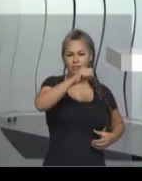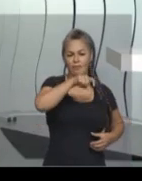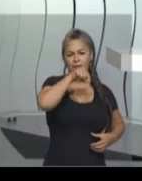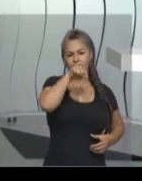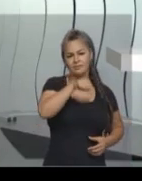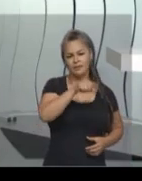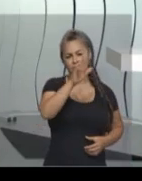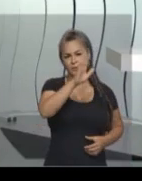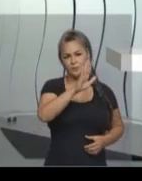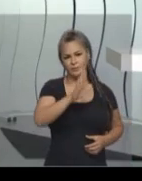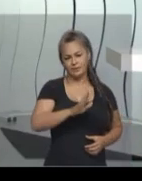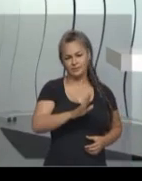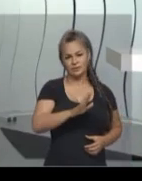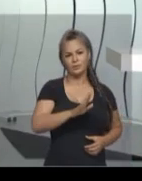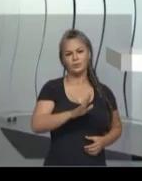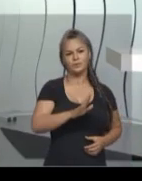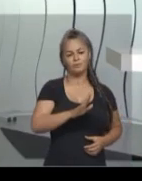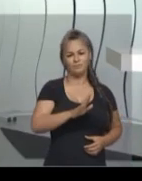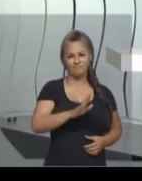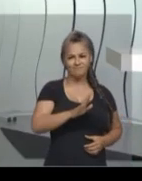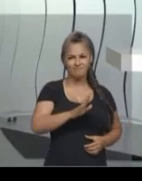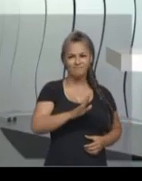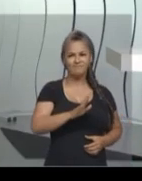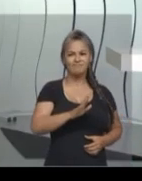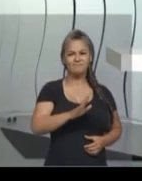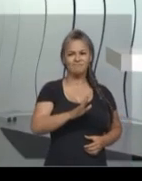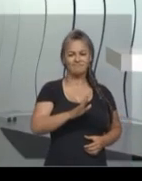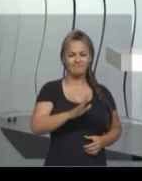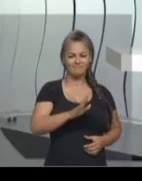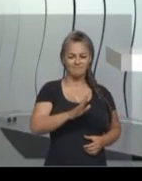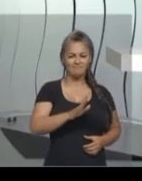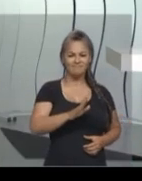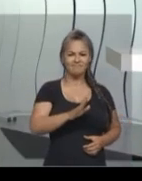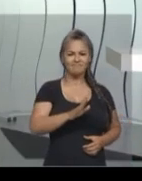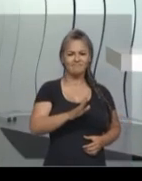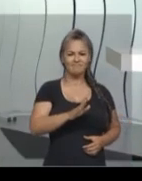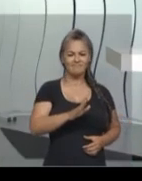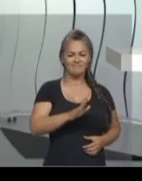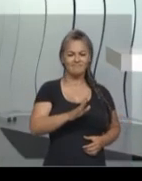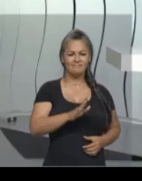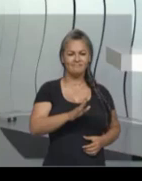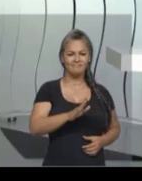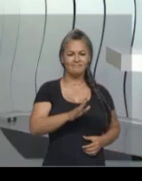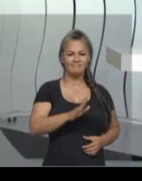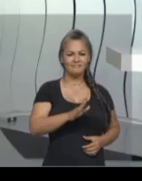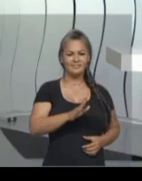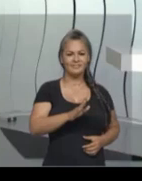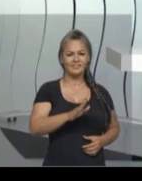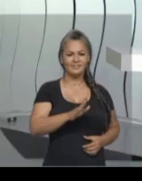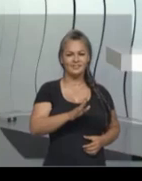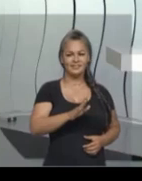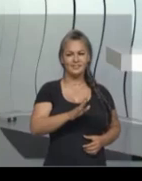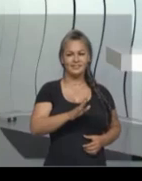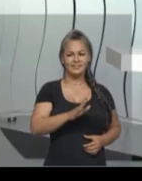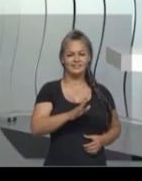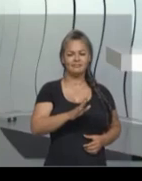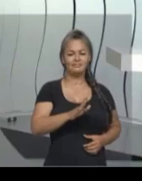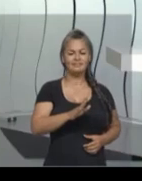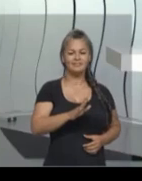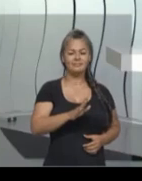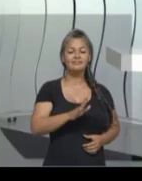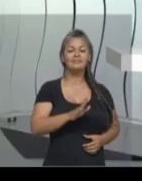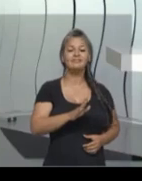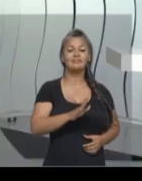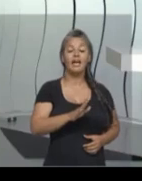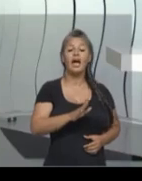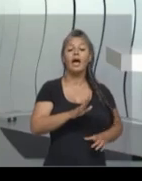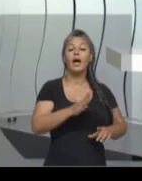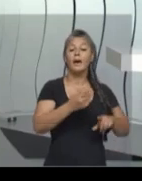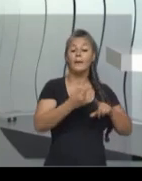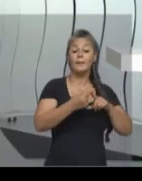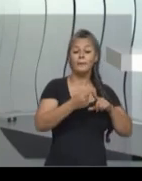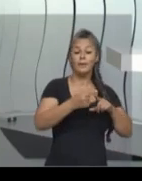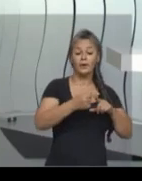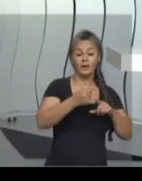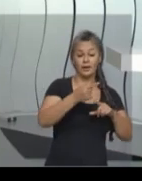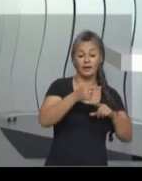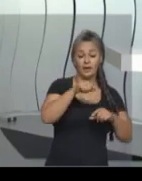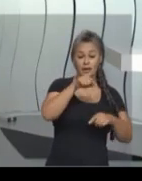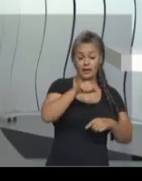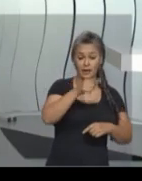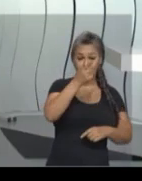com a autonomia. E aí não queriam mais serem tratadas como se fossem uma simples